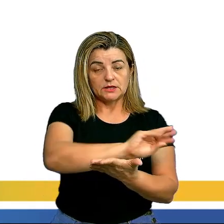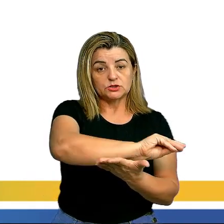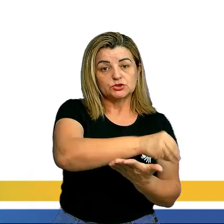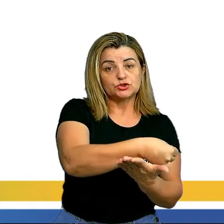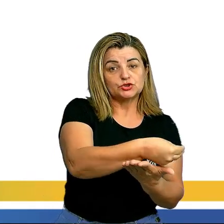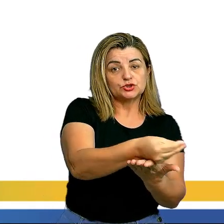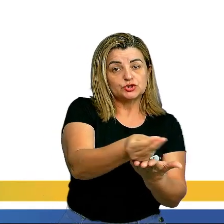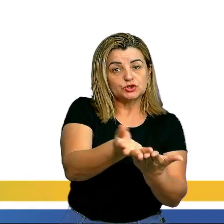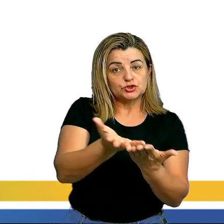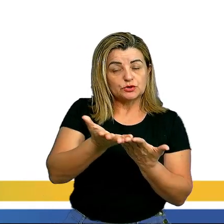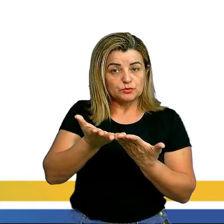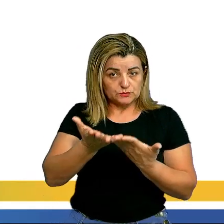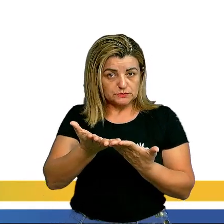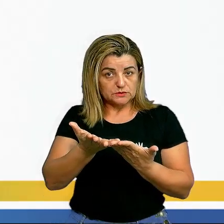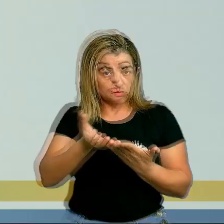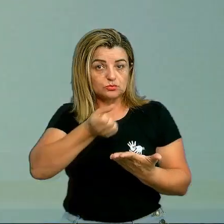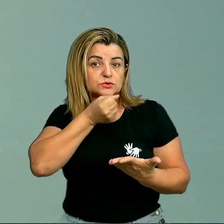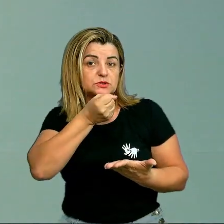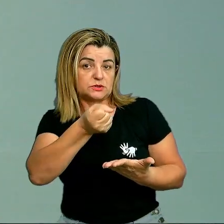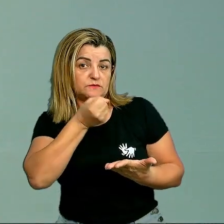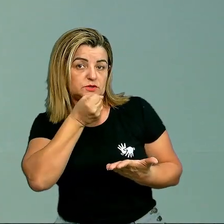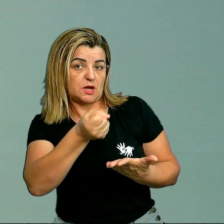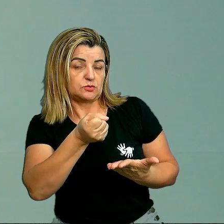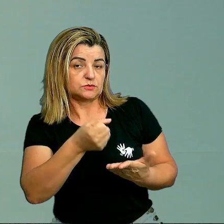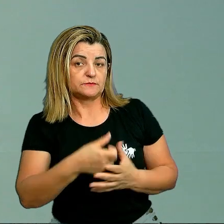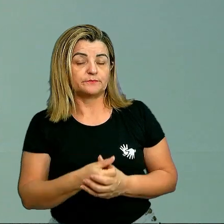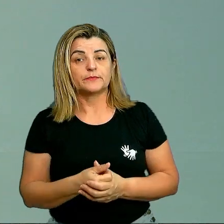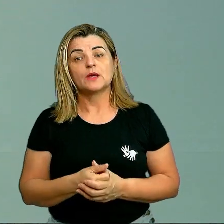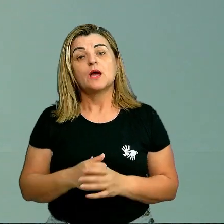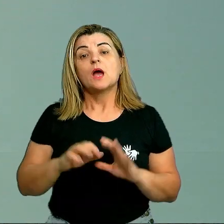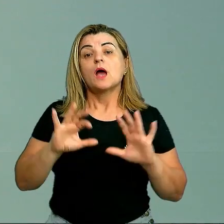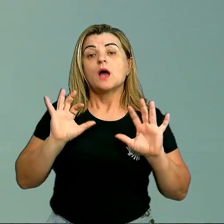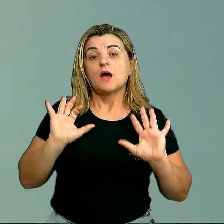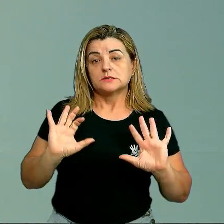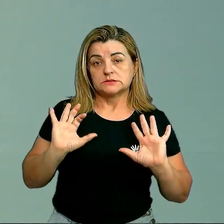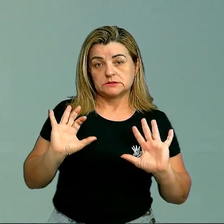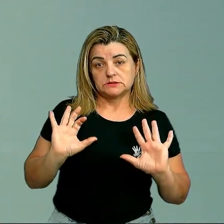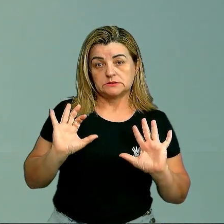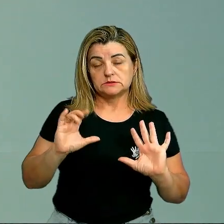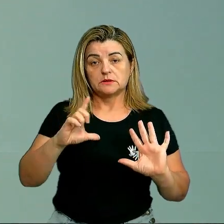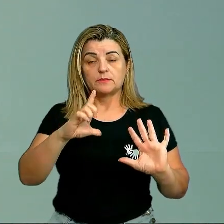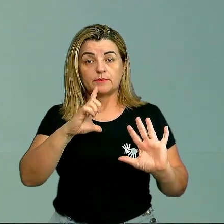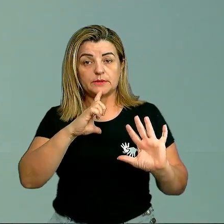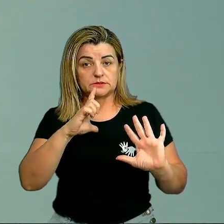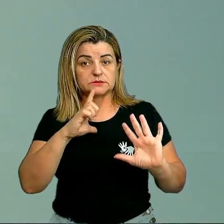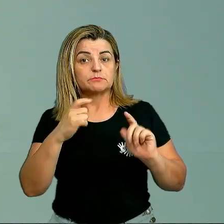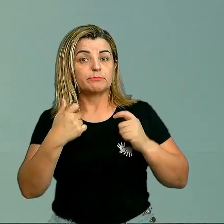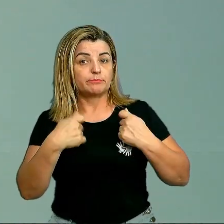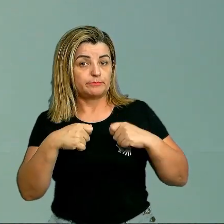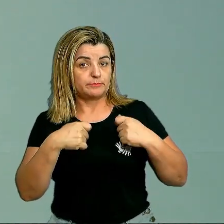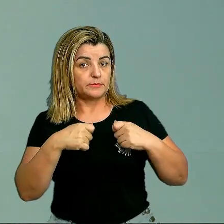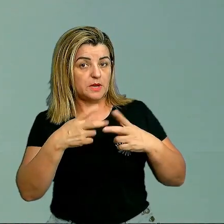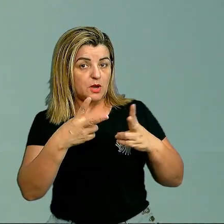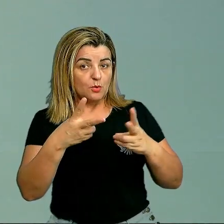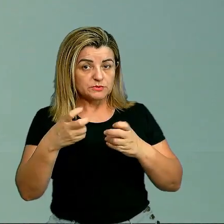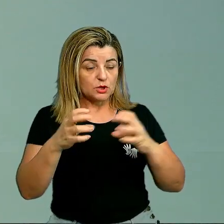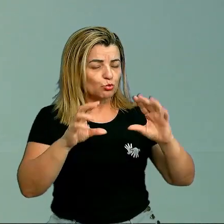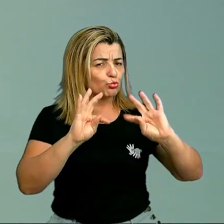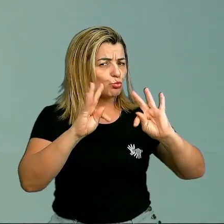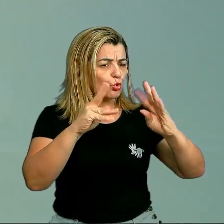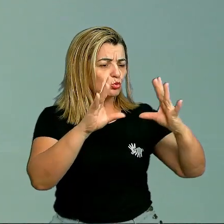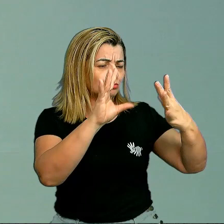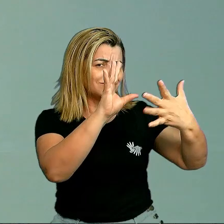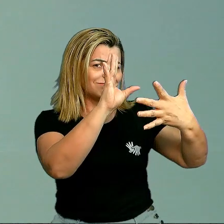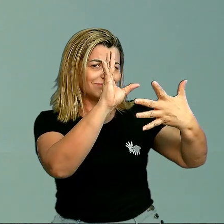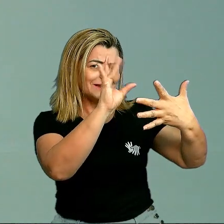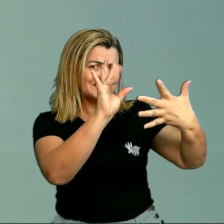dos entrevistados. Então nesse caso, pessoal, nós devemos observar todos os detalhes.